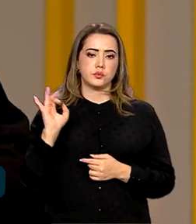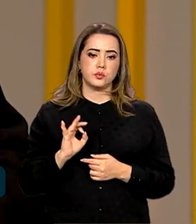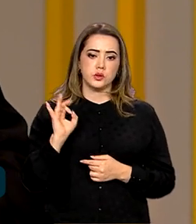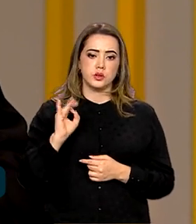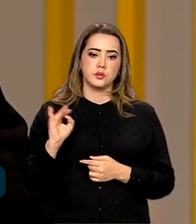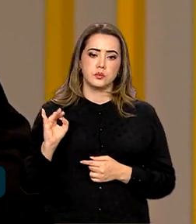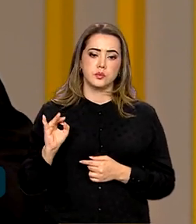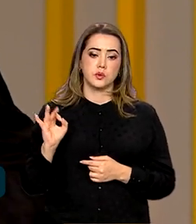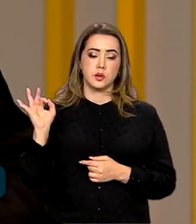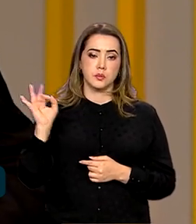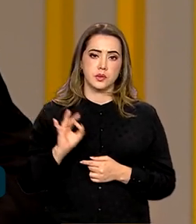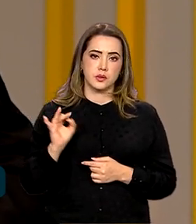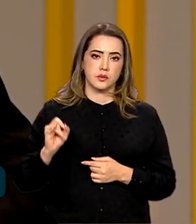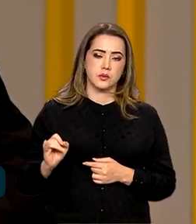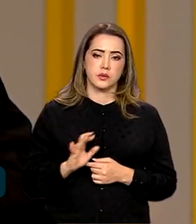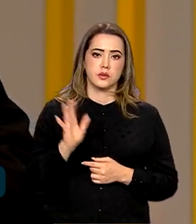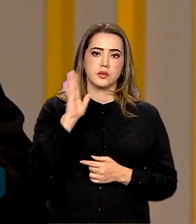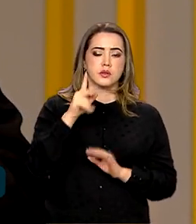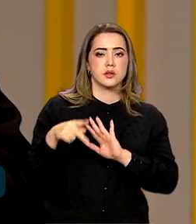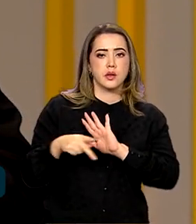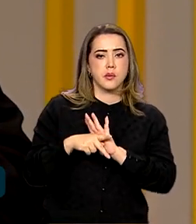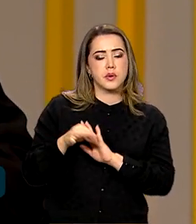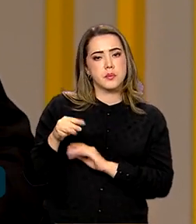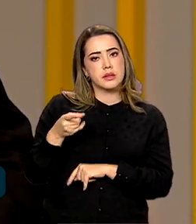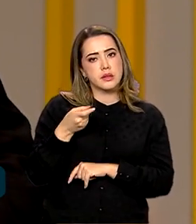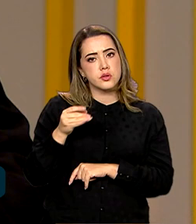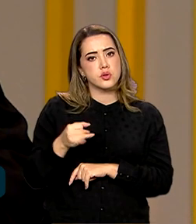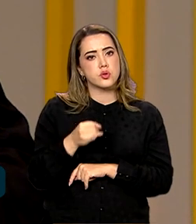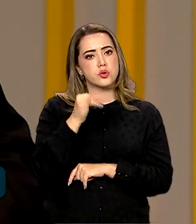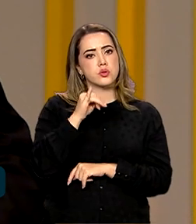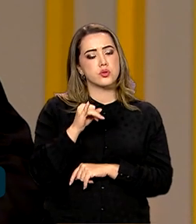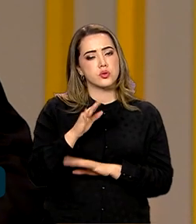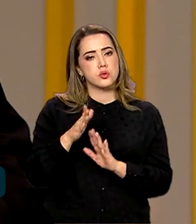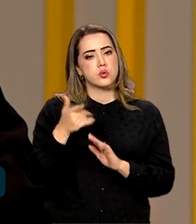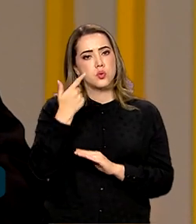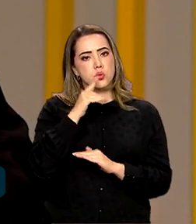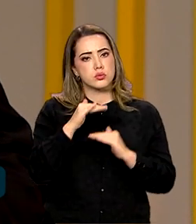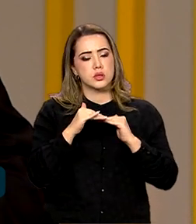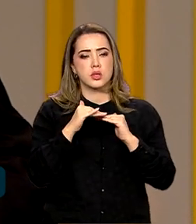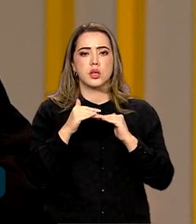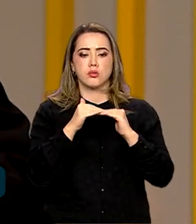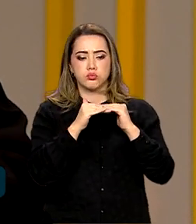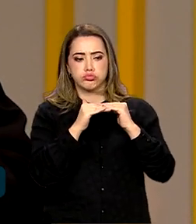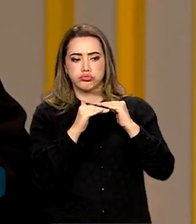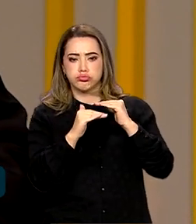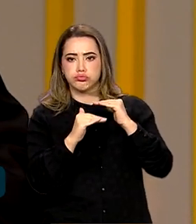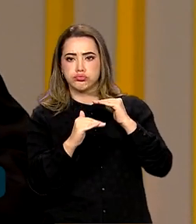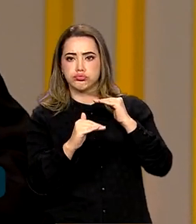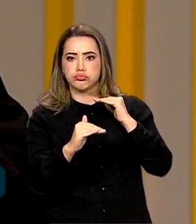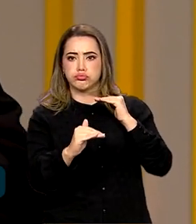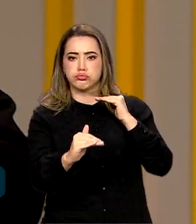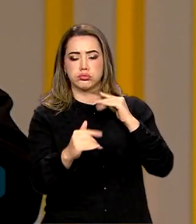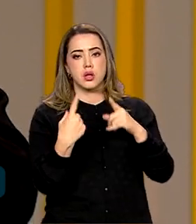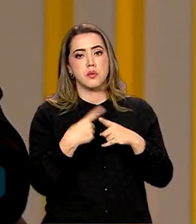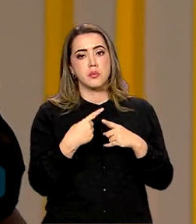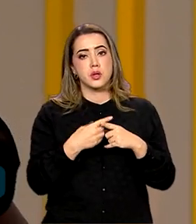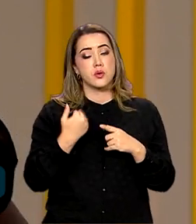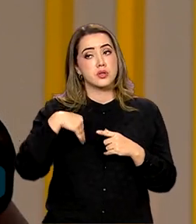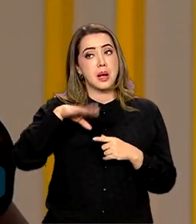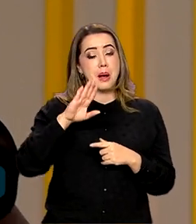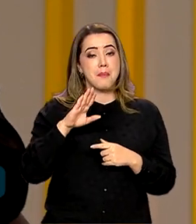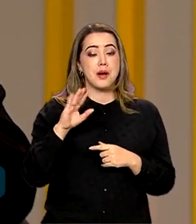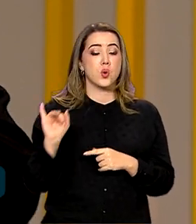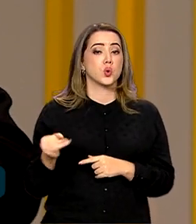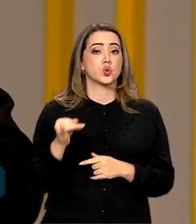econômicos, inflação e a própria taxa de juros, tendem a se acomodar em patamares menores. Porque hoje nós temos a maior taxa de juros